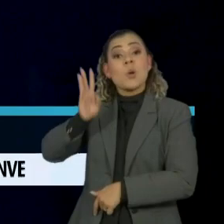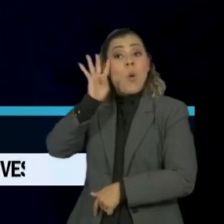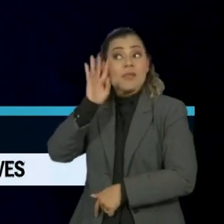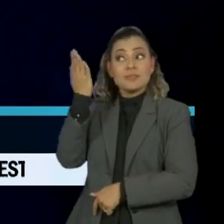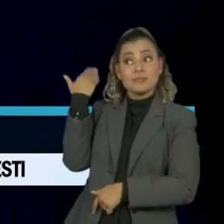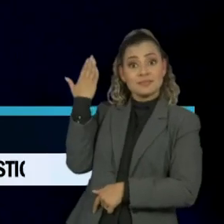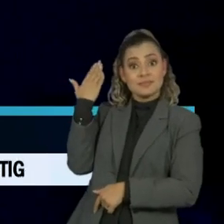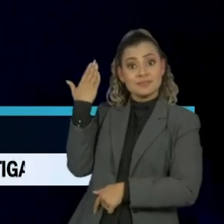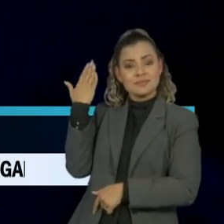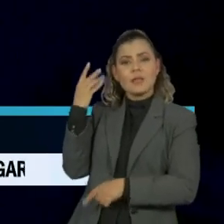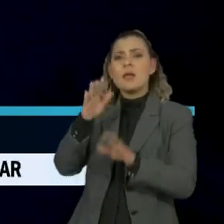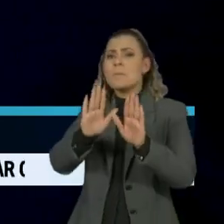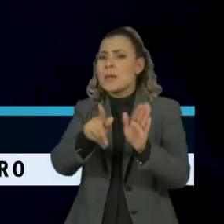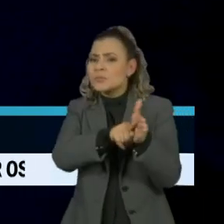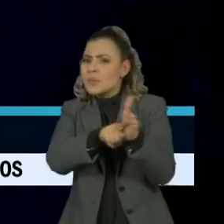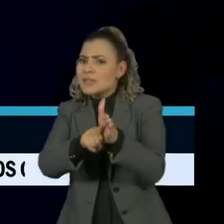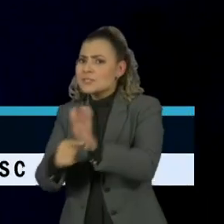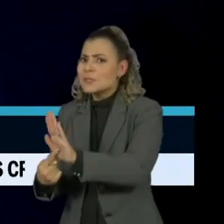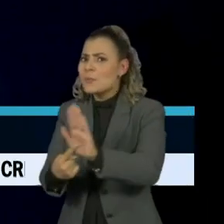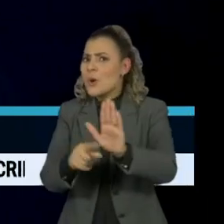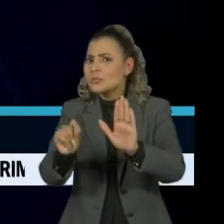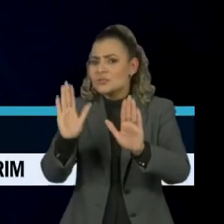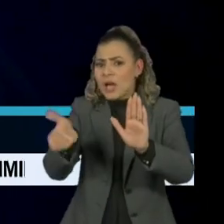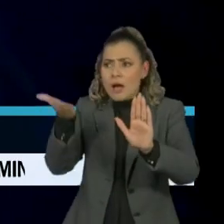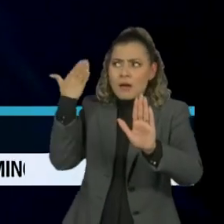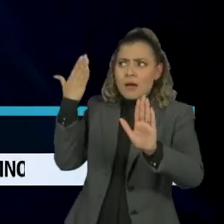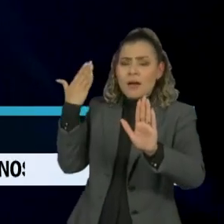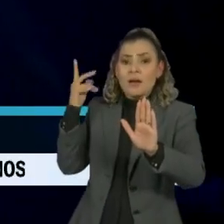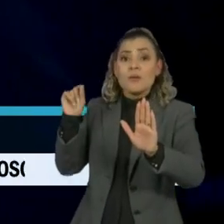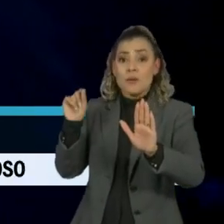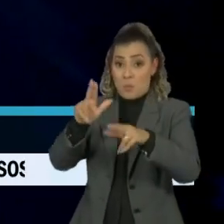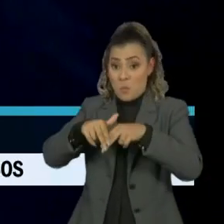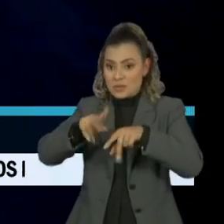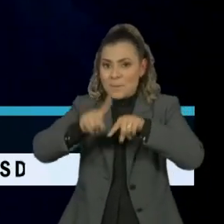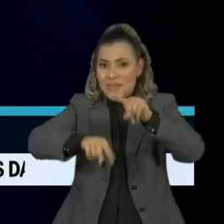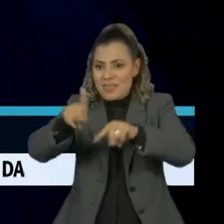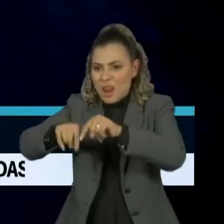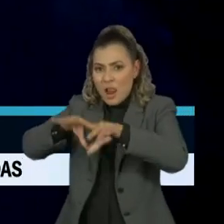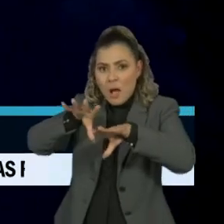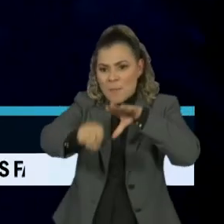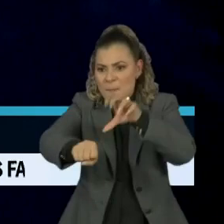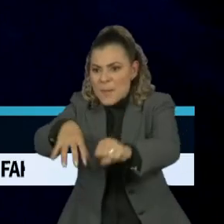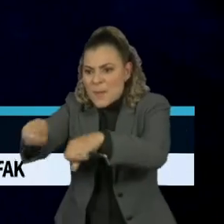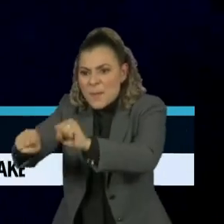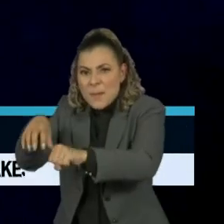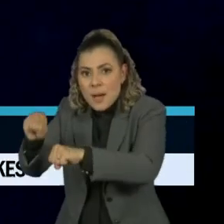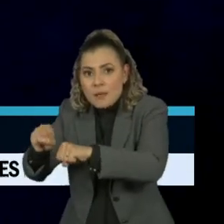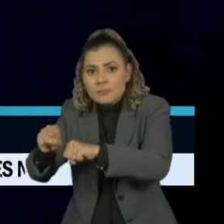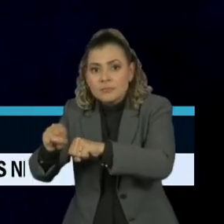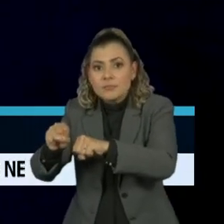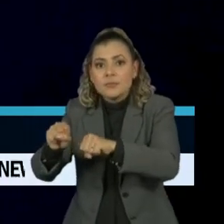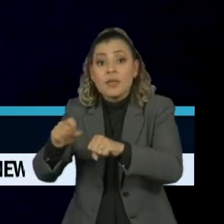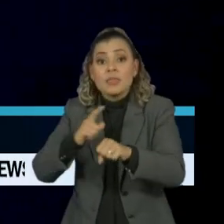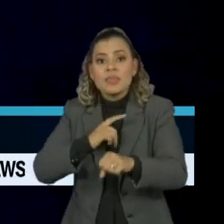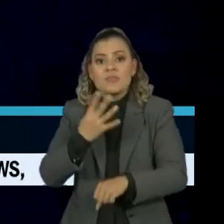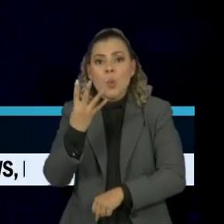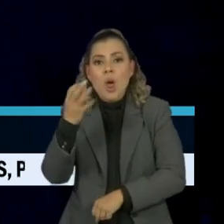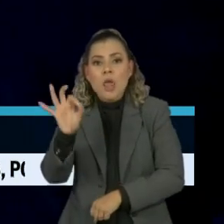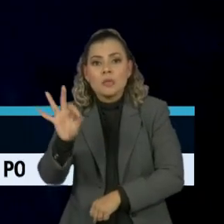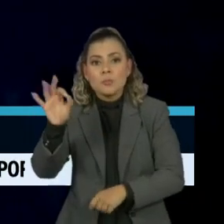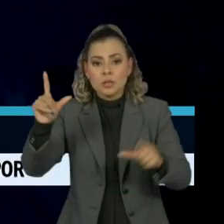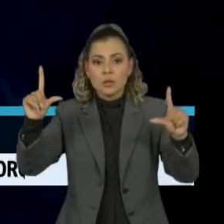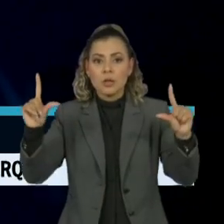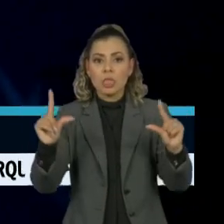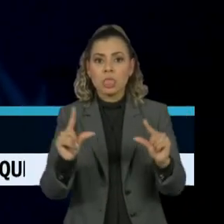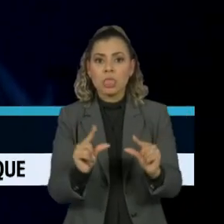pesquisa, e uma pesquisa mostra que nos últimos dias, por conta da apreensão de documentos e equipamentos, caíram em 40% as